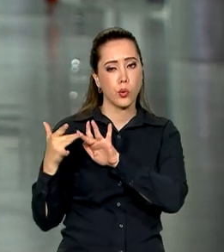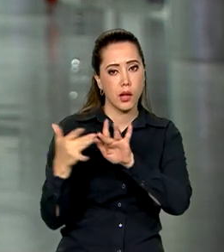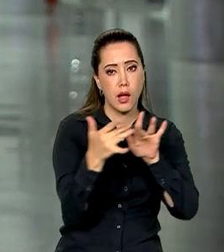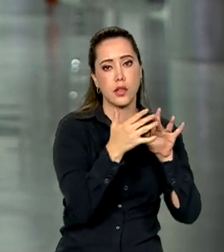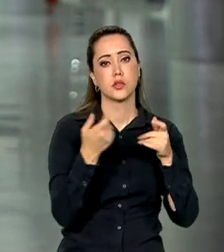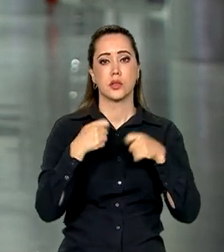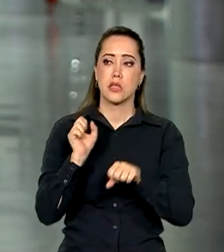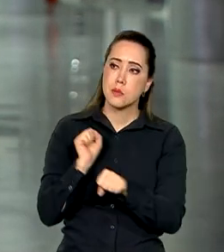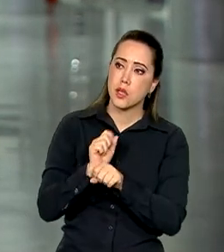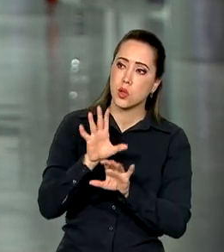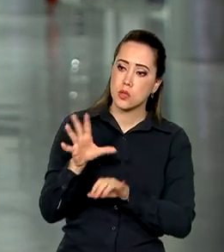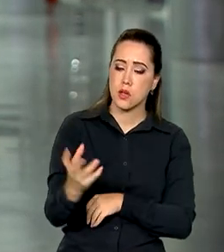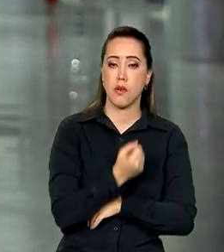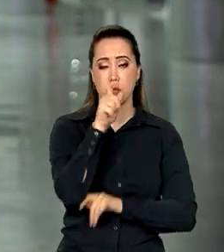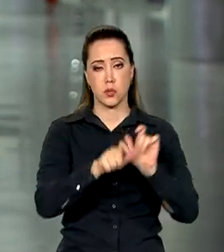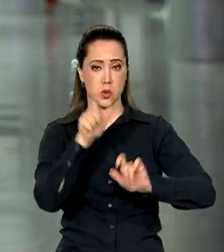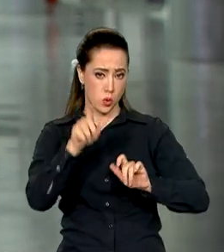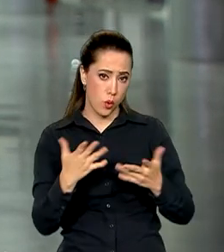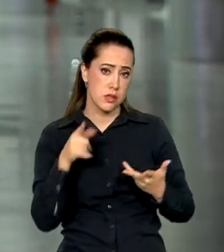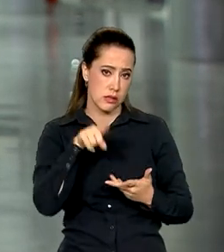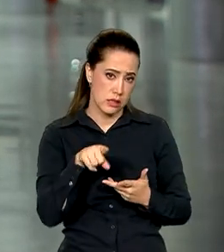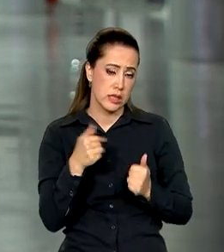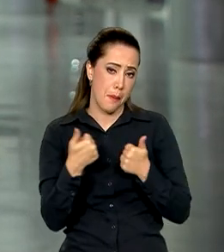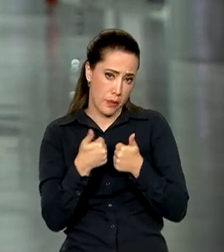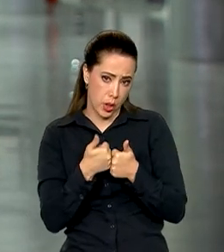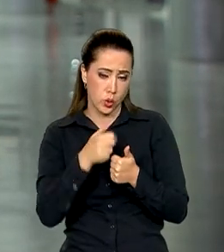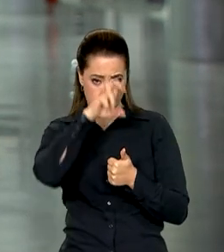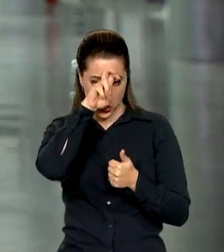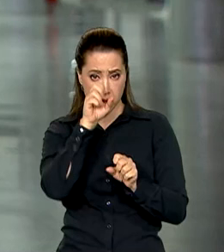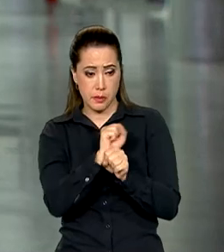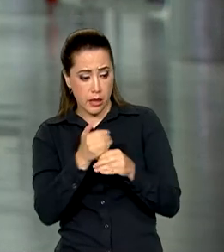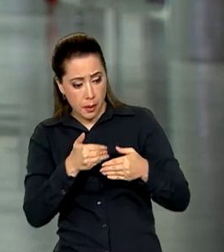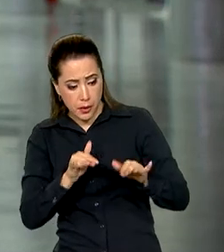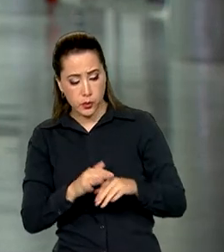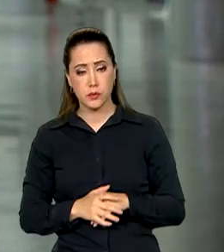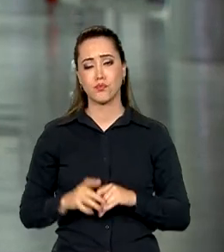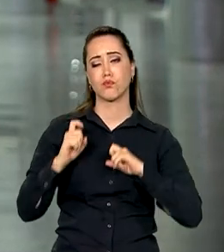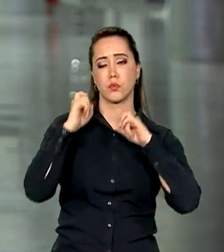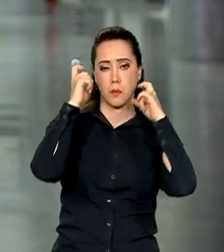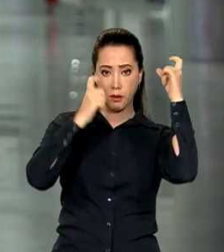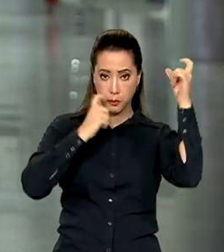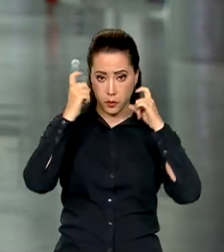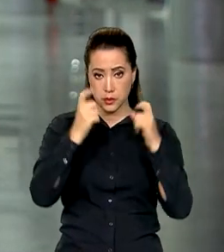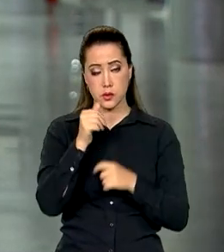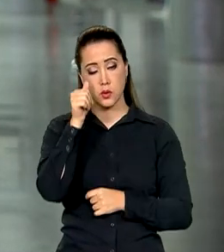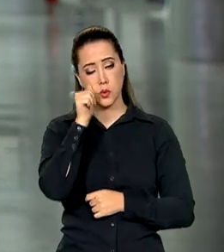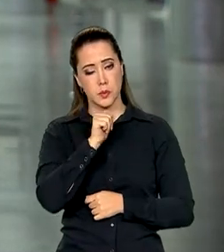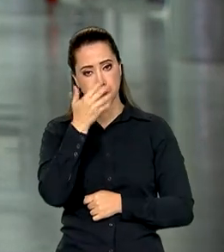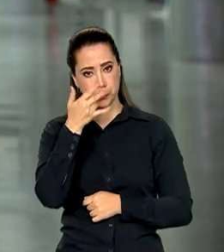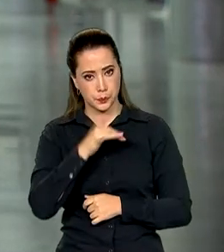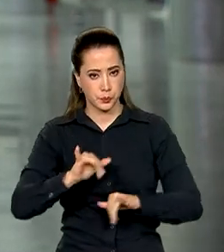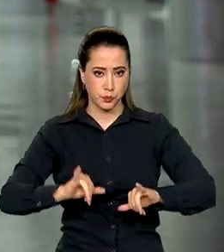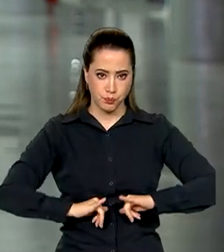à fronteira com o Egito. E o presidente também falou sobre a sua preocupação com as mulheres e crianças da região que sofrem